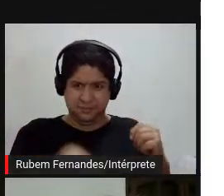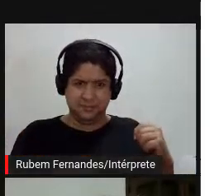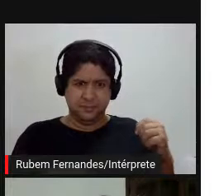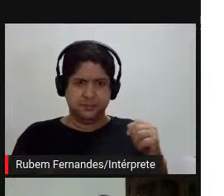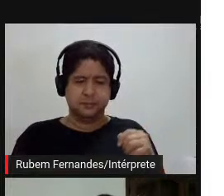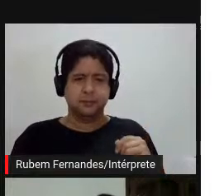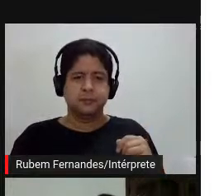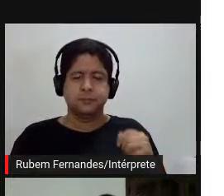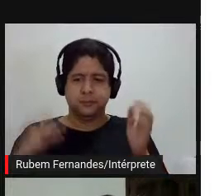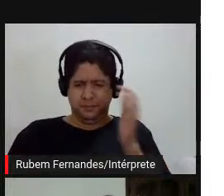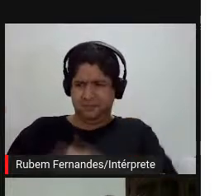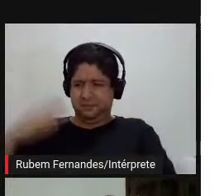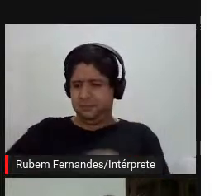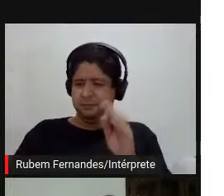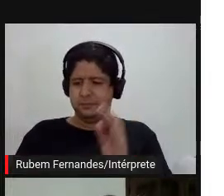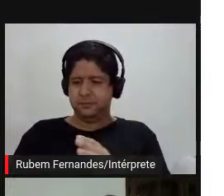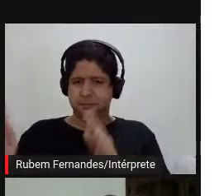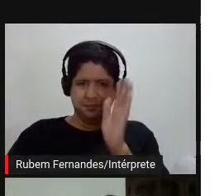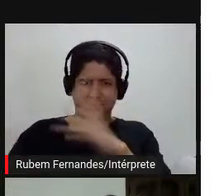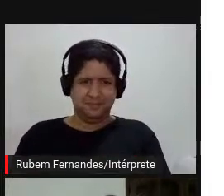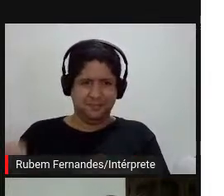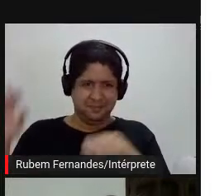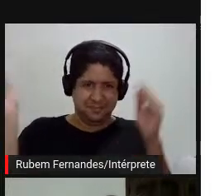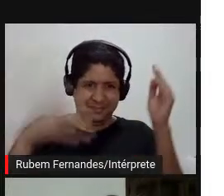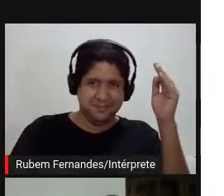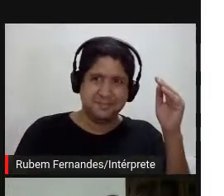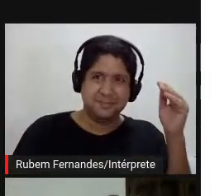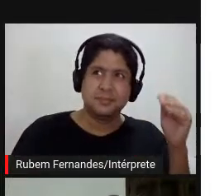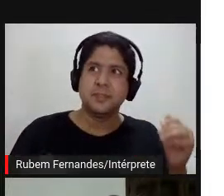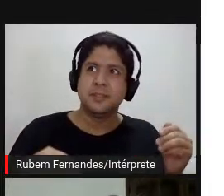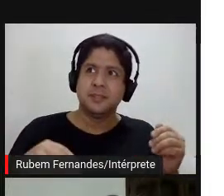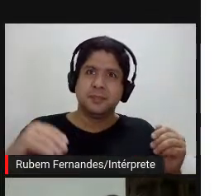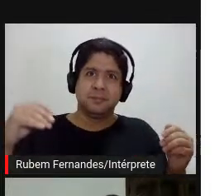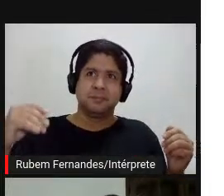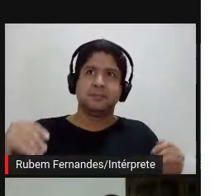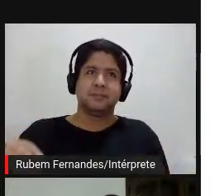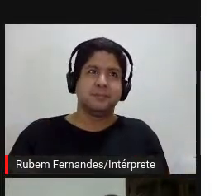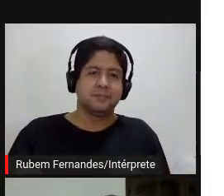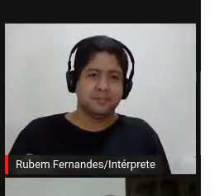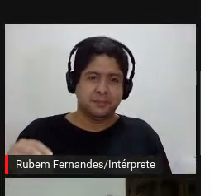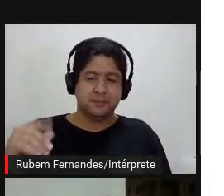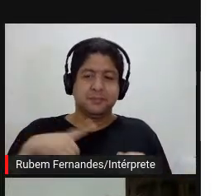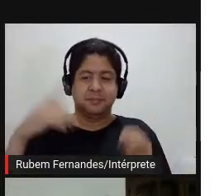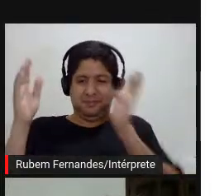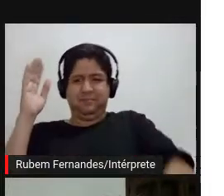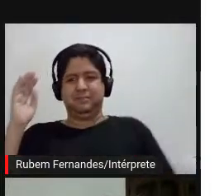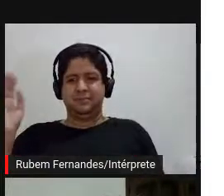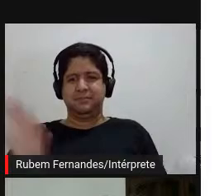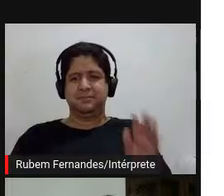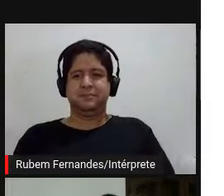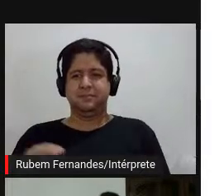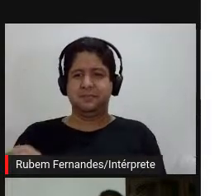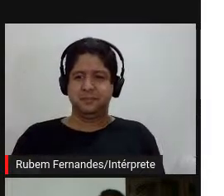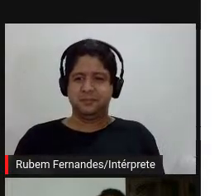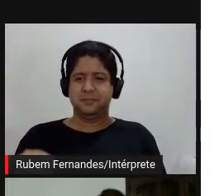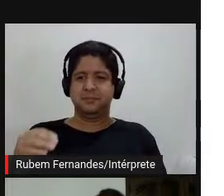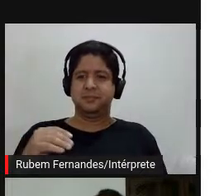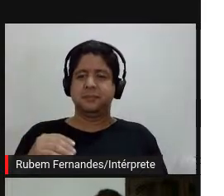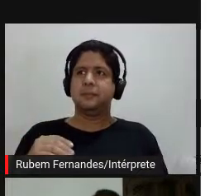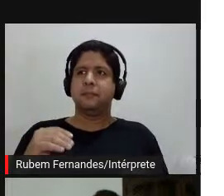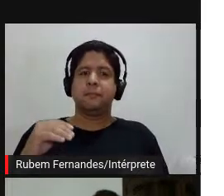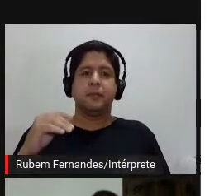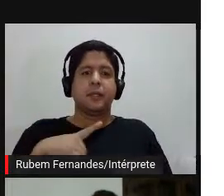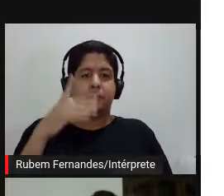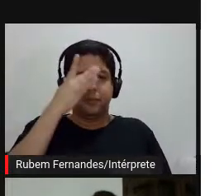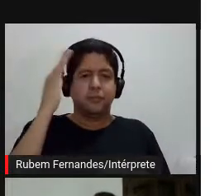acessar um certo tipo de trabalho. O que esse artista pensava sobre isso? Qual era a proposição dele? Qual era a proposta? Fiquei muito feliz de estar falando